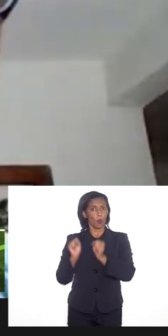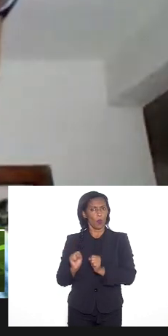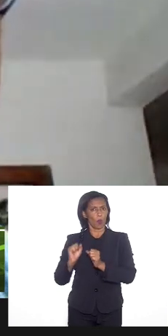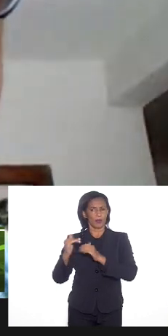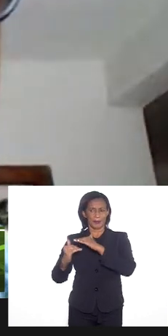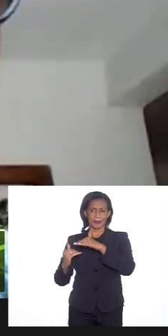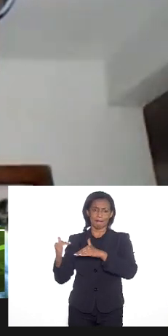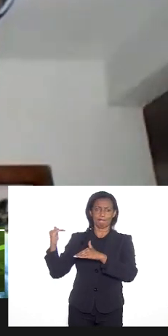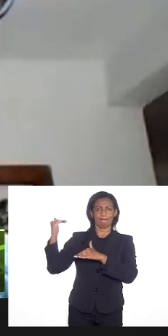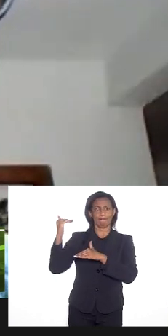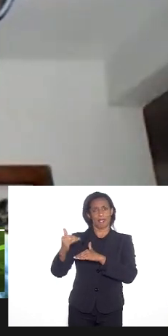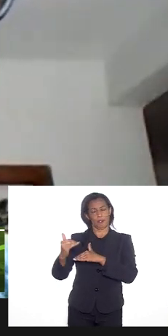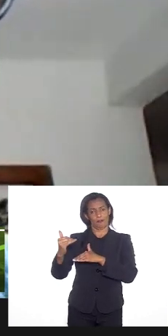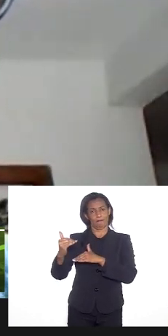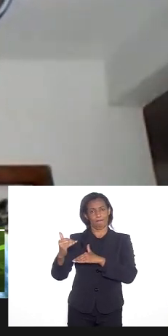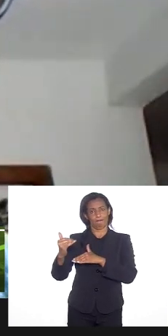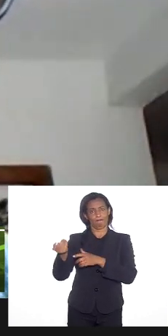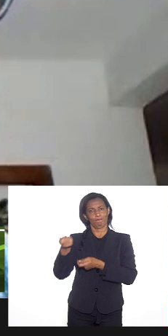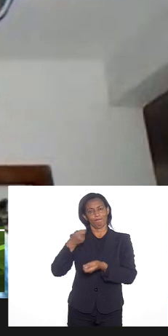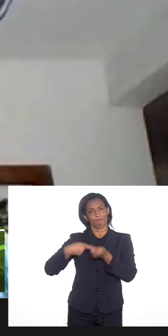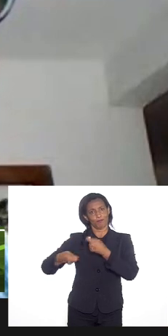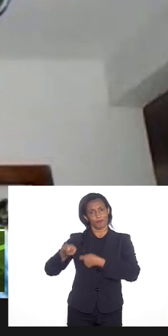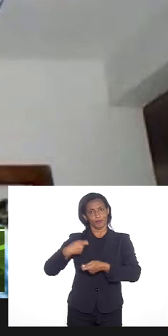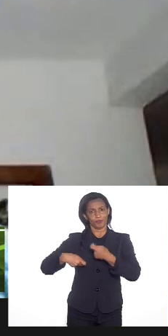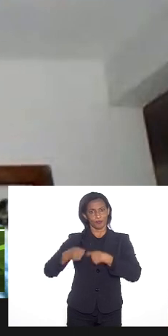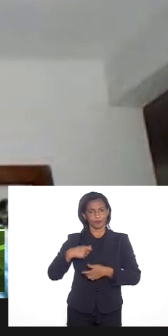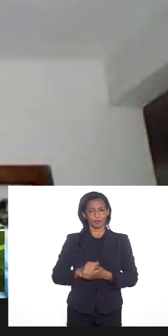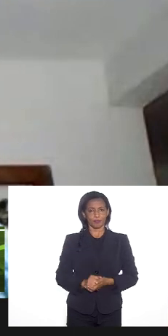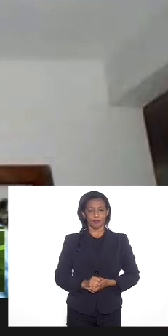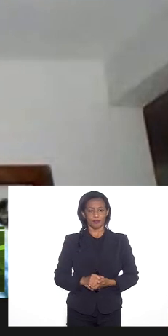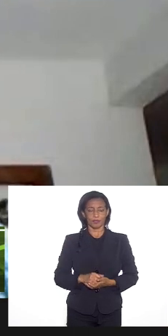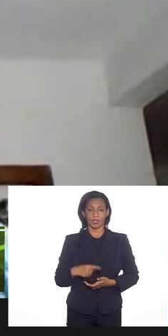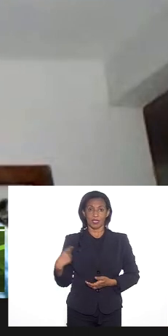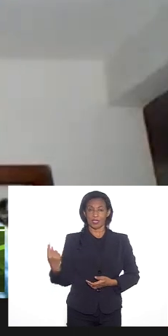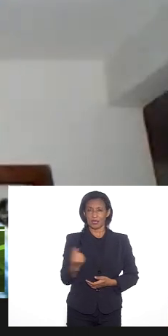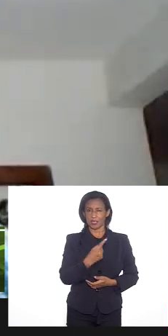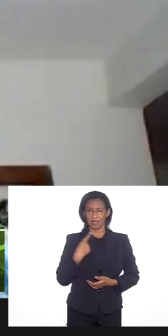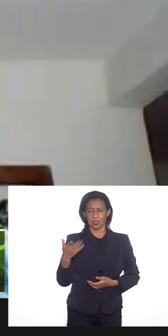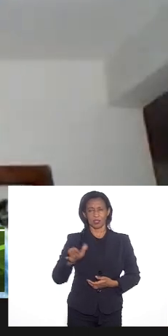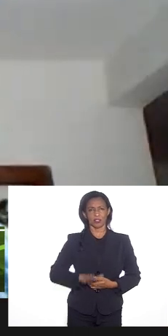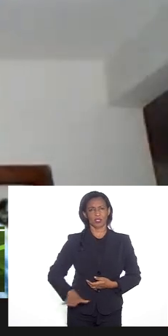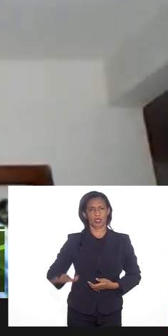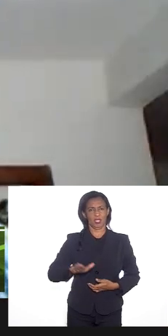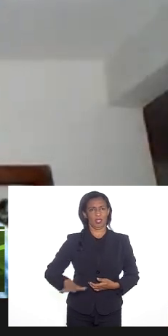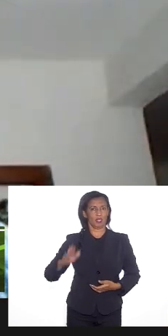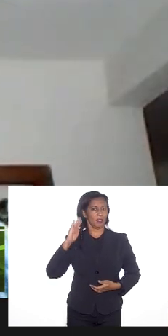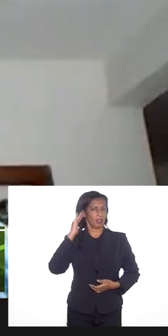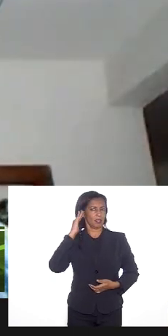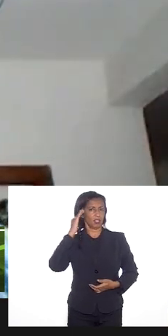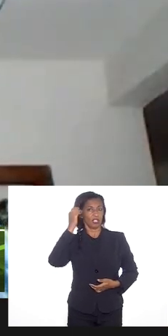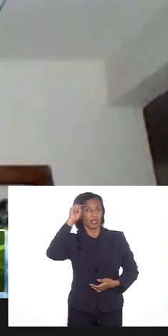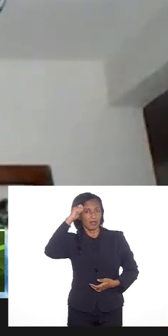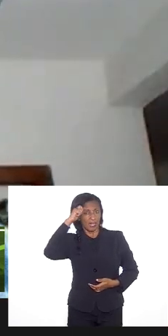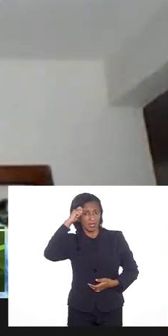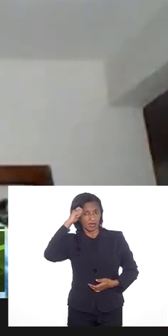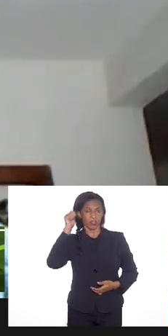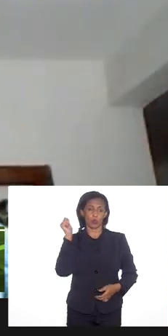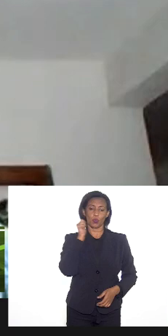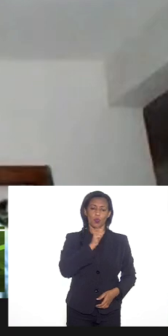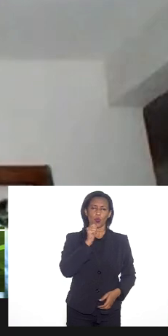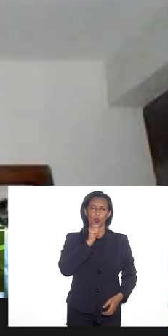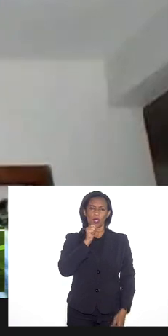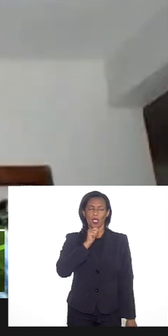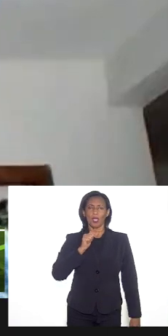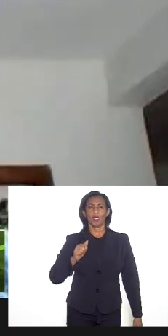que o financia que nossas crianças negras nossas mulheres nossos